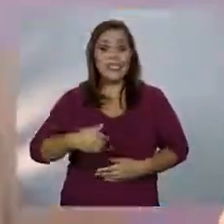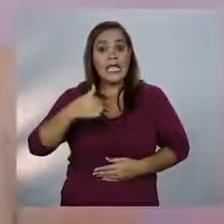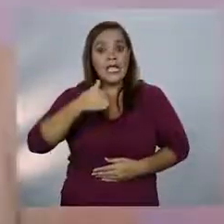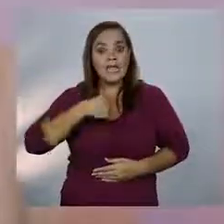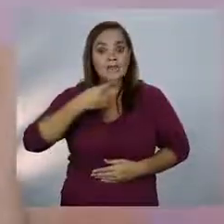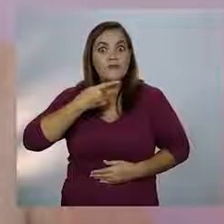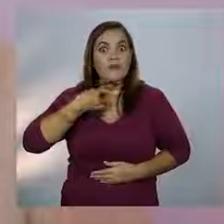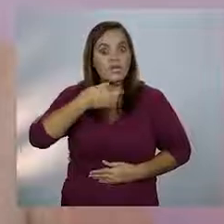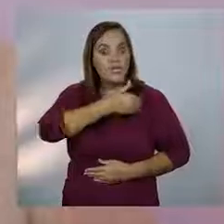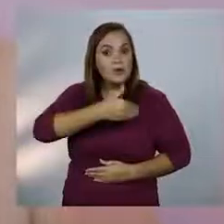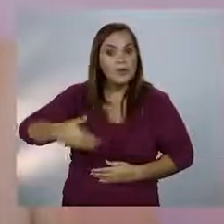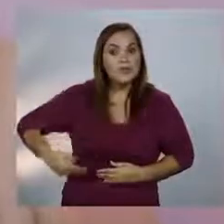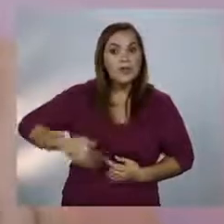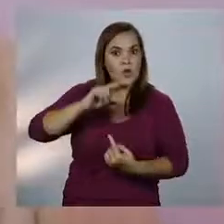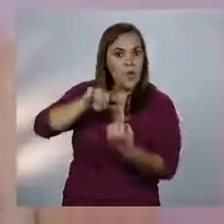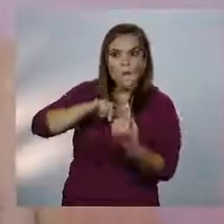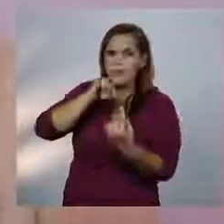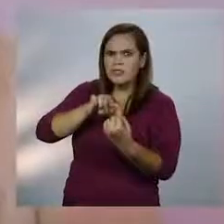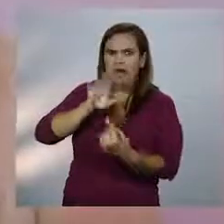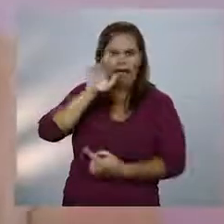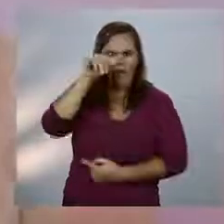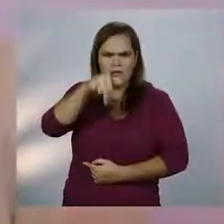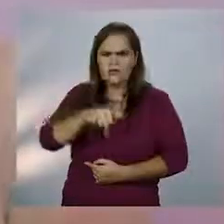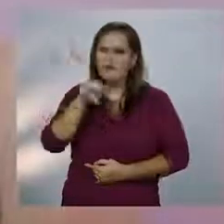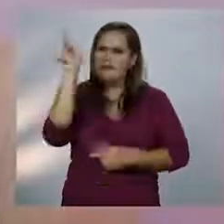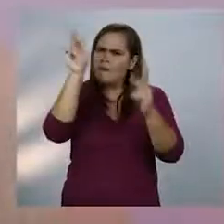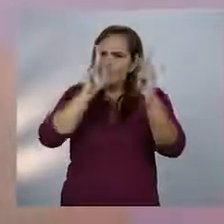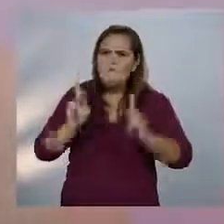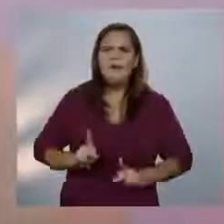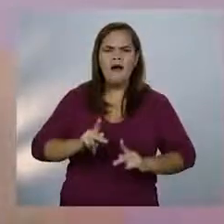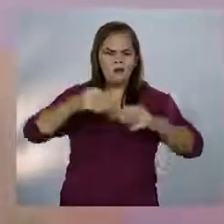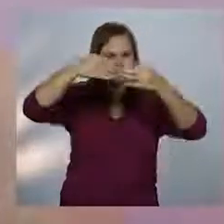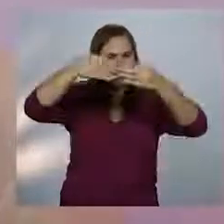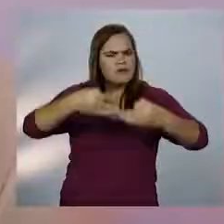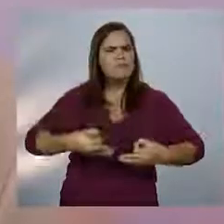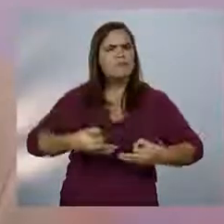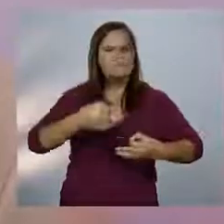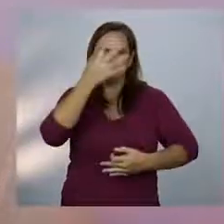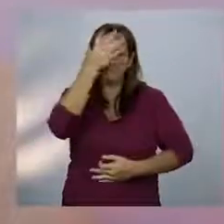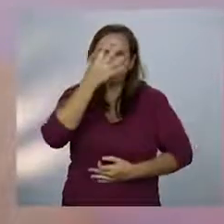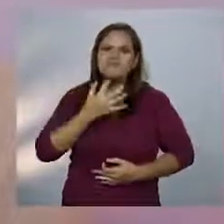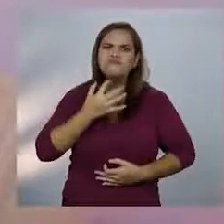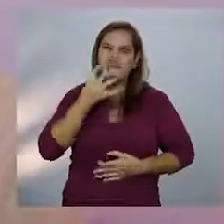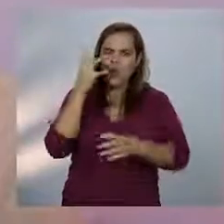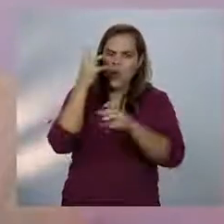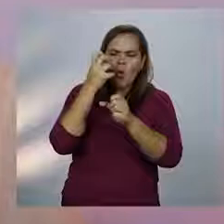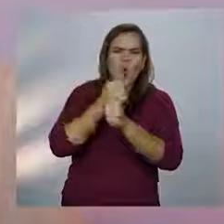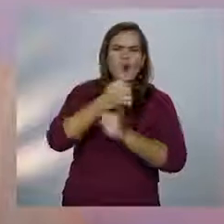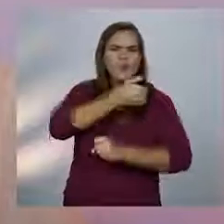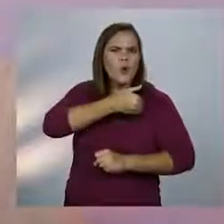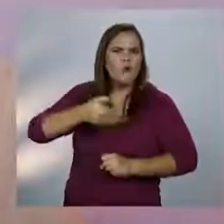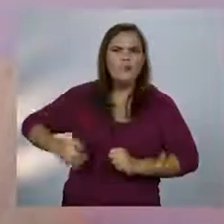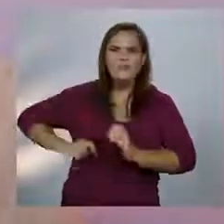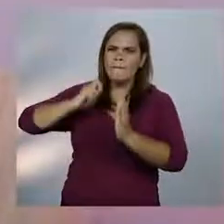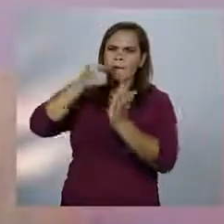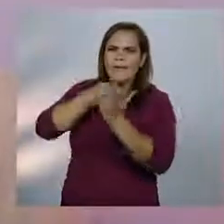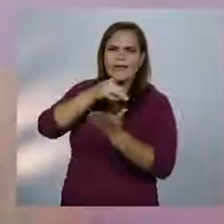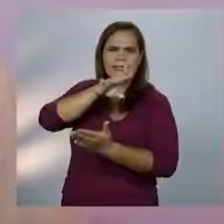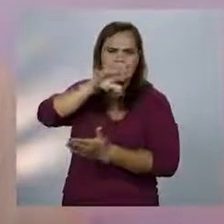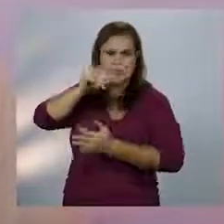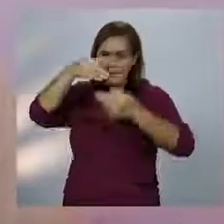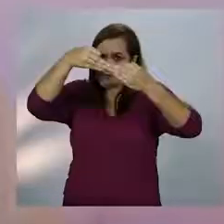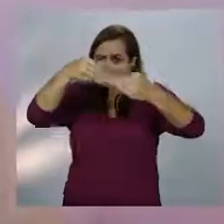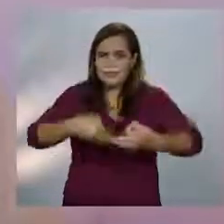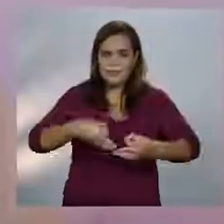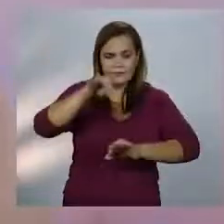Eu quero ser governadora pra dar paz ao Rio Grande do Norte. Com honestidade, seriedade, colocar as